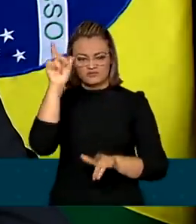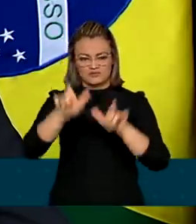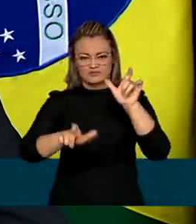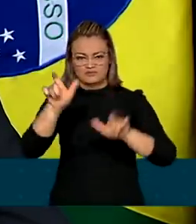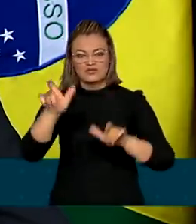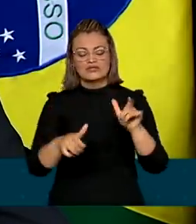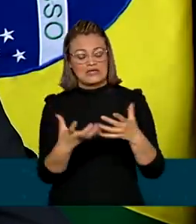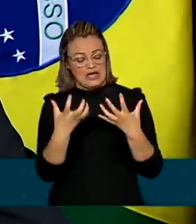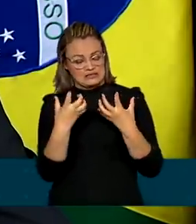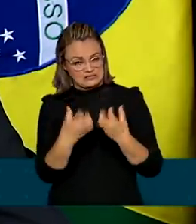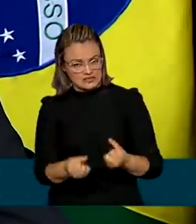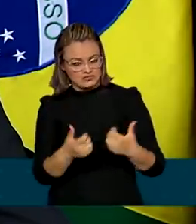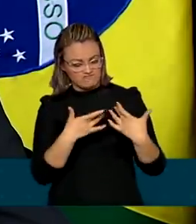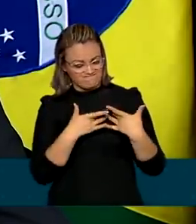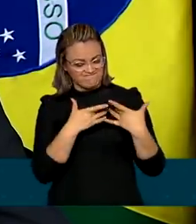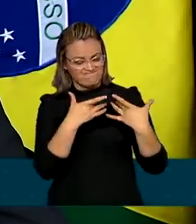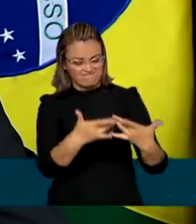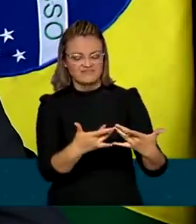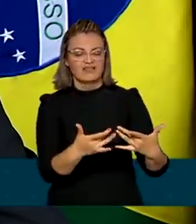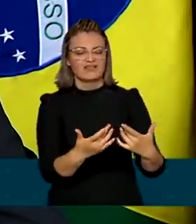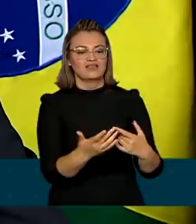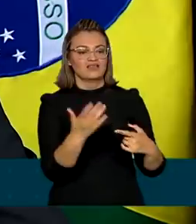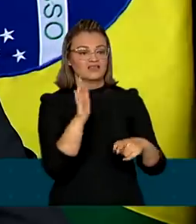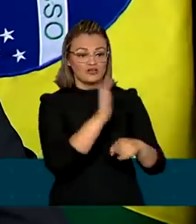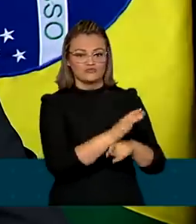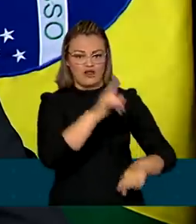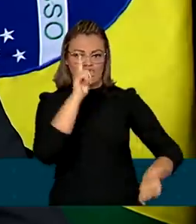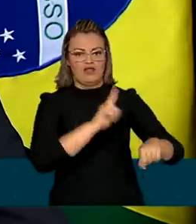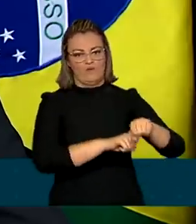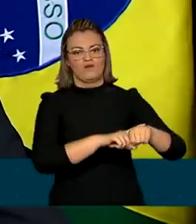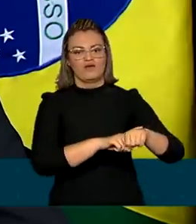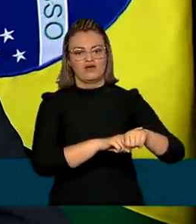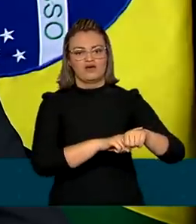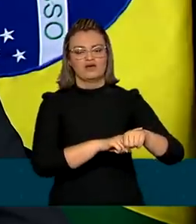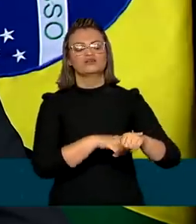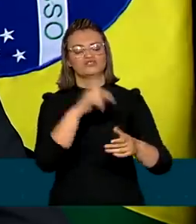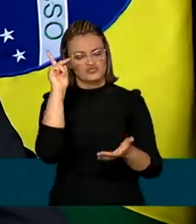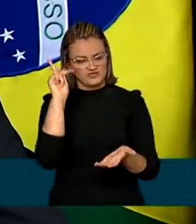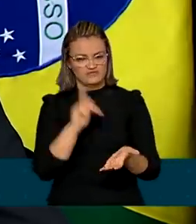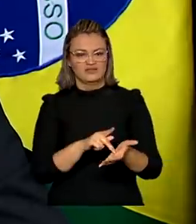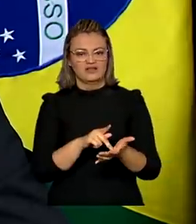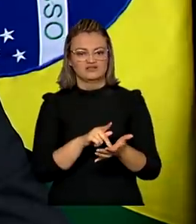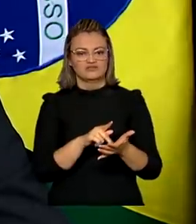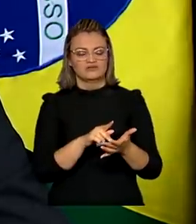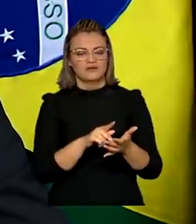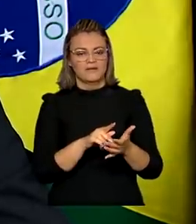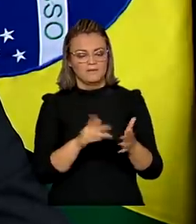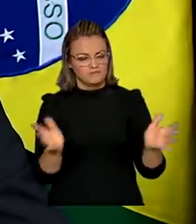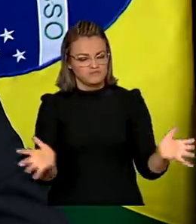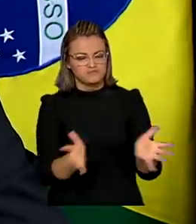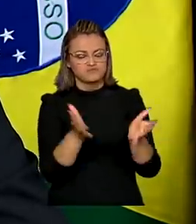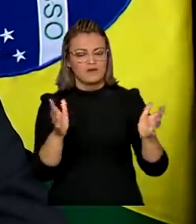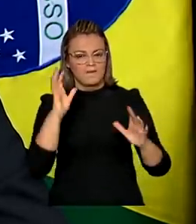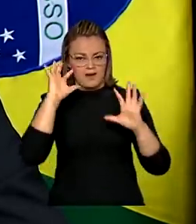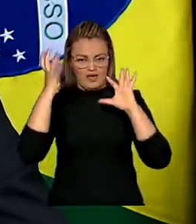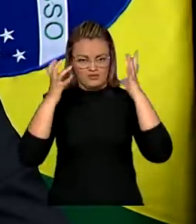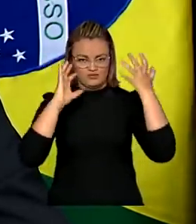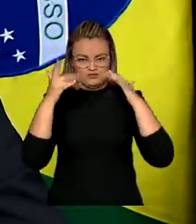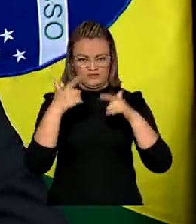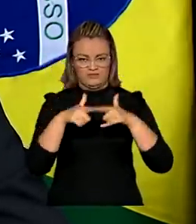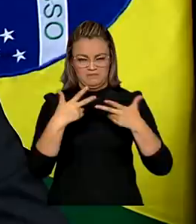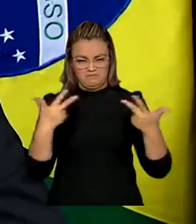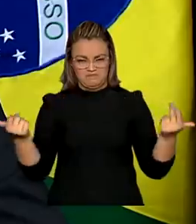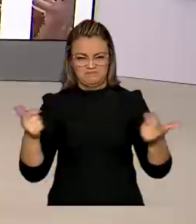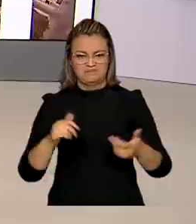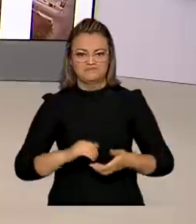dispostas a atuar de maneira imediata, real e construtiva na solução desses